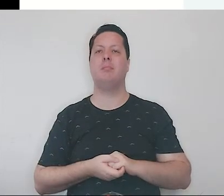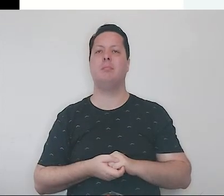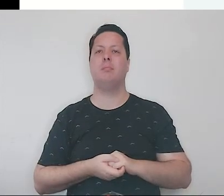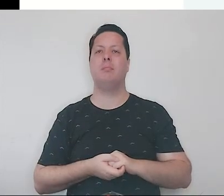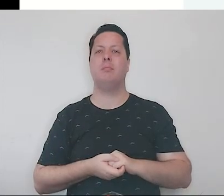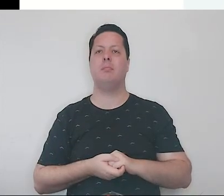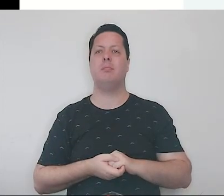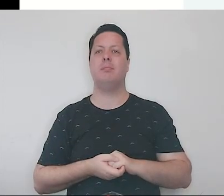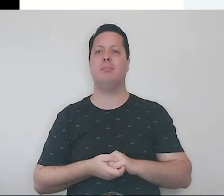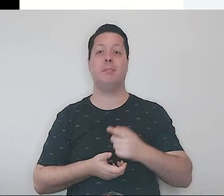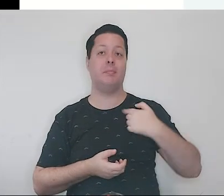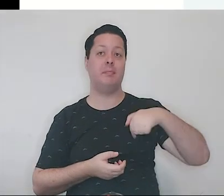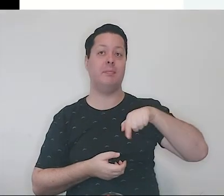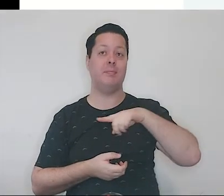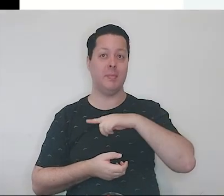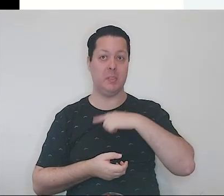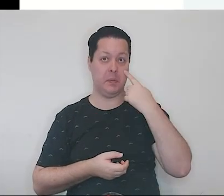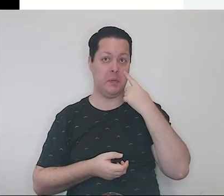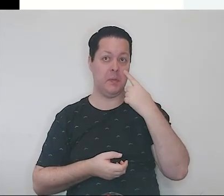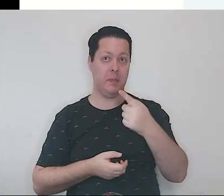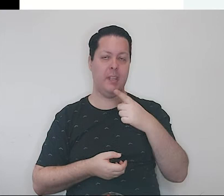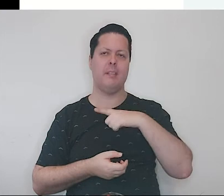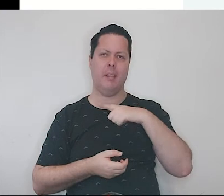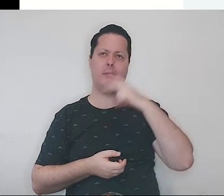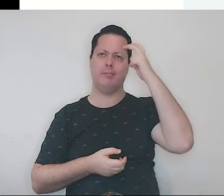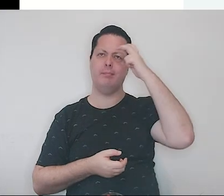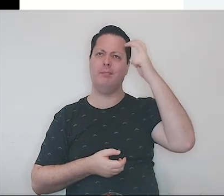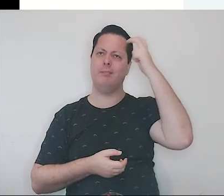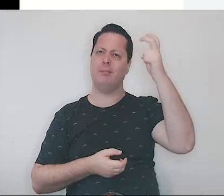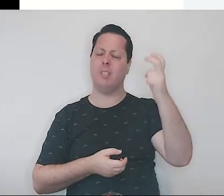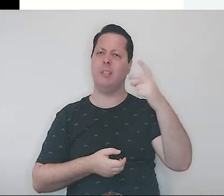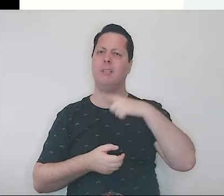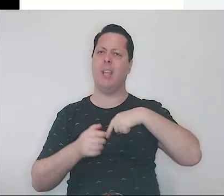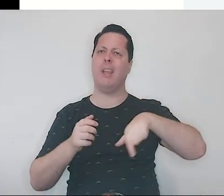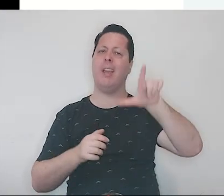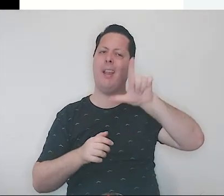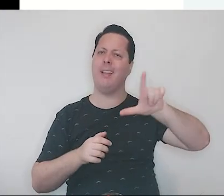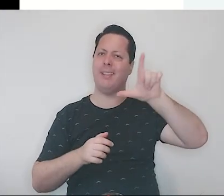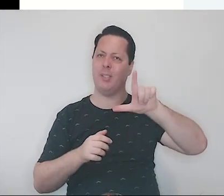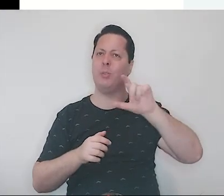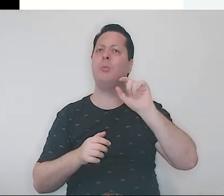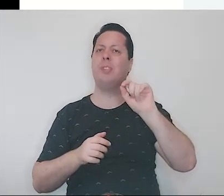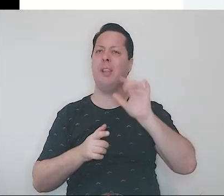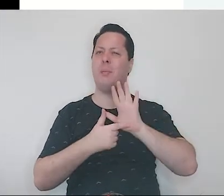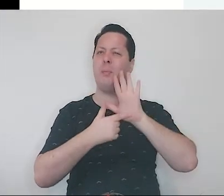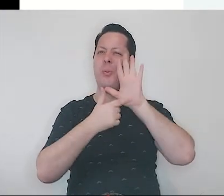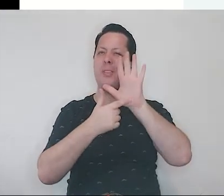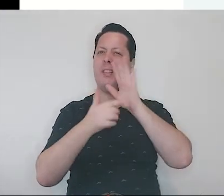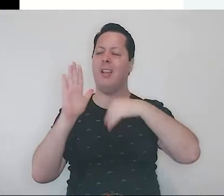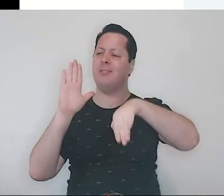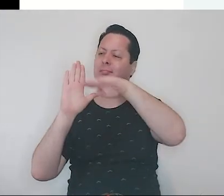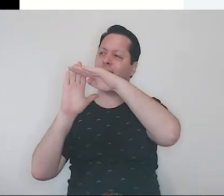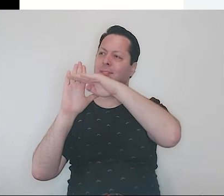como vamos ver, intelectuais assinados de literatura, eu trouxe aqui